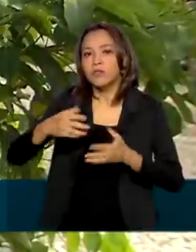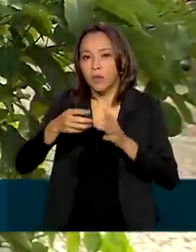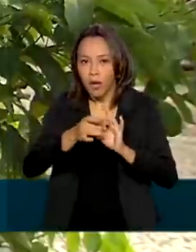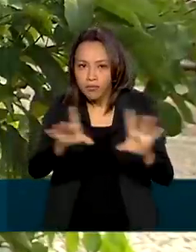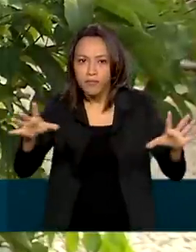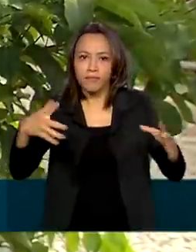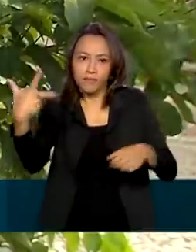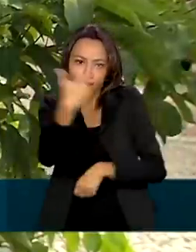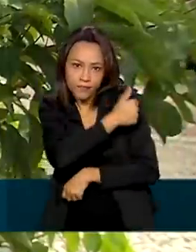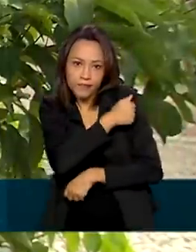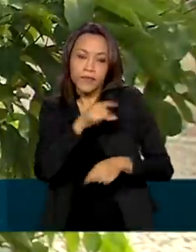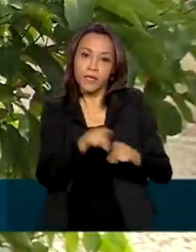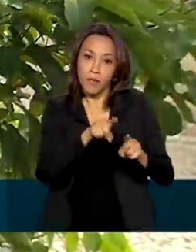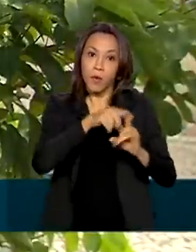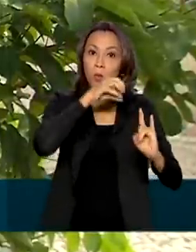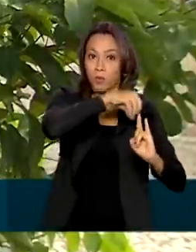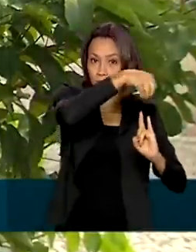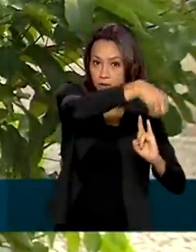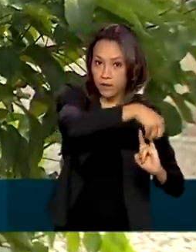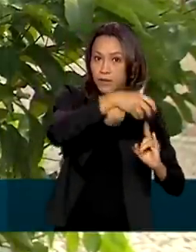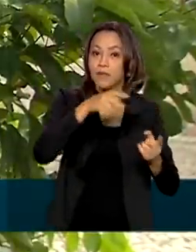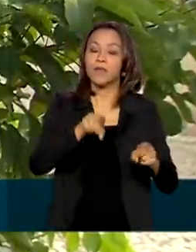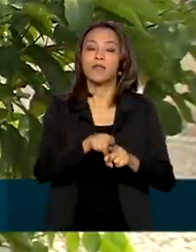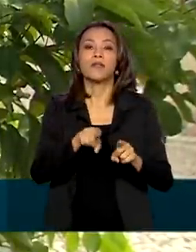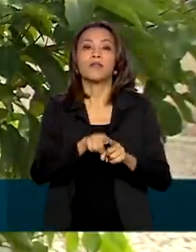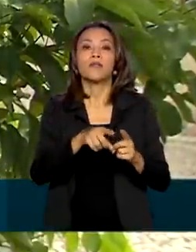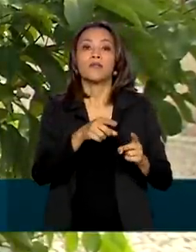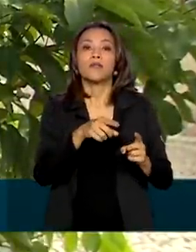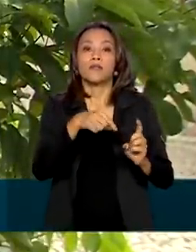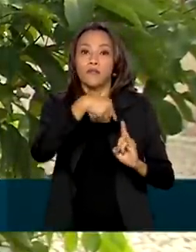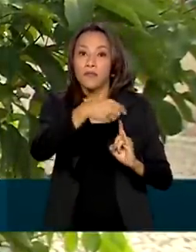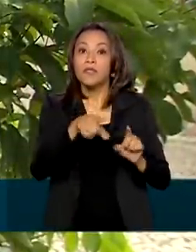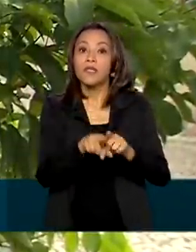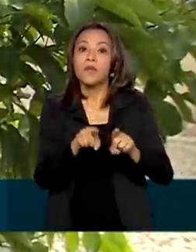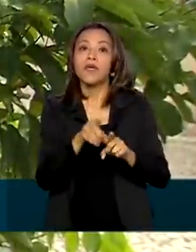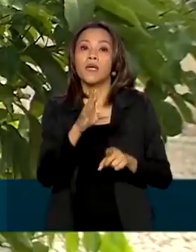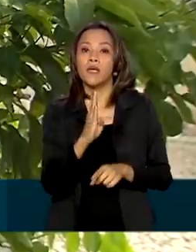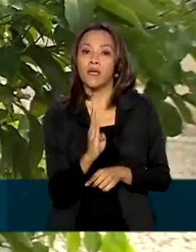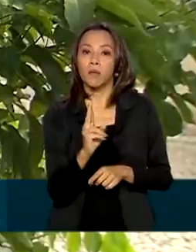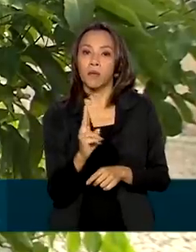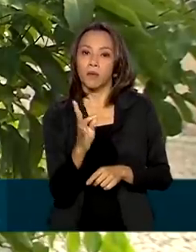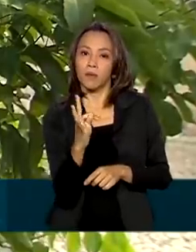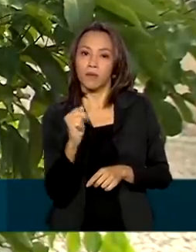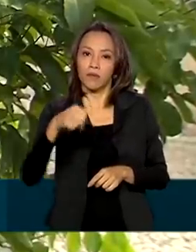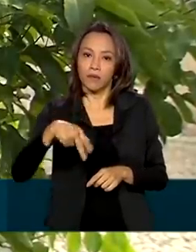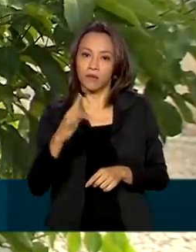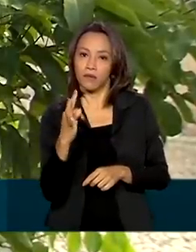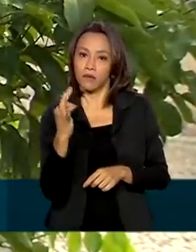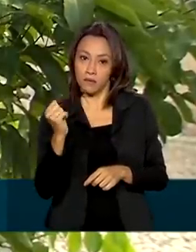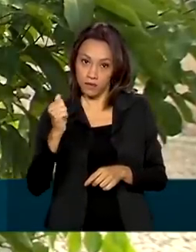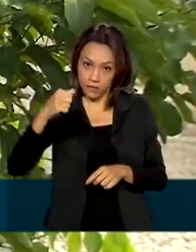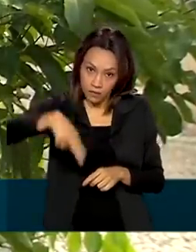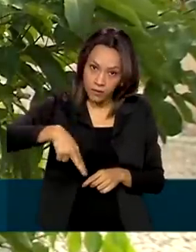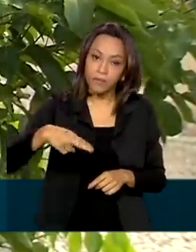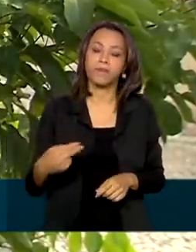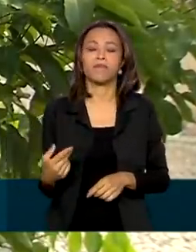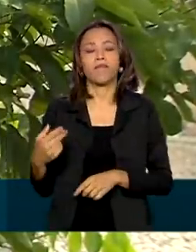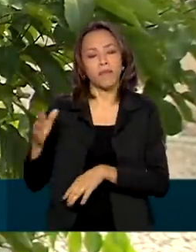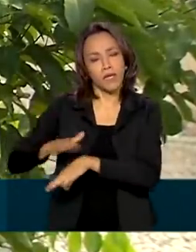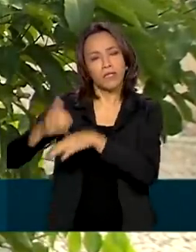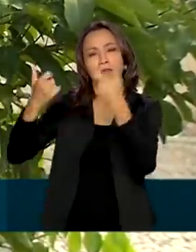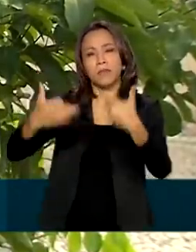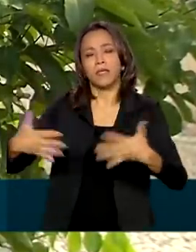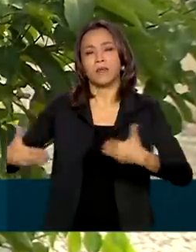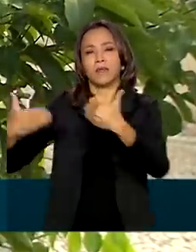com a farmacêutica Sinovac e da Fiocruz com o consórcio AstraZeneca Oxford. De acordo com o Ministério da Saúde,